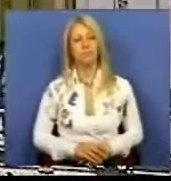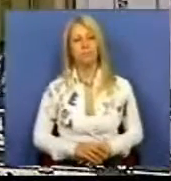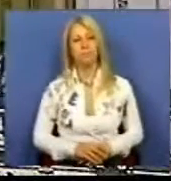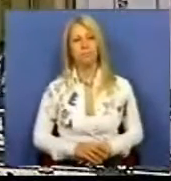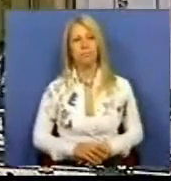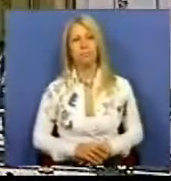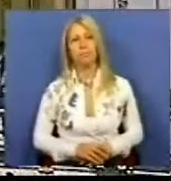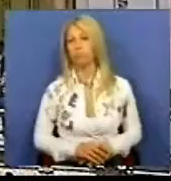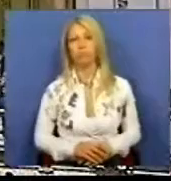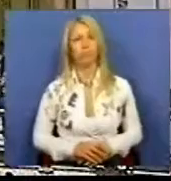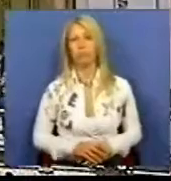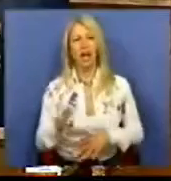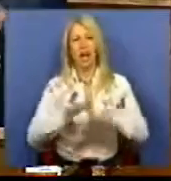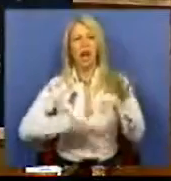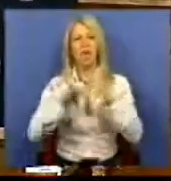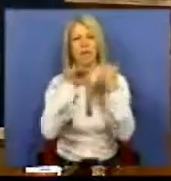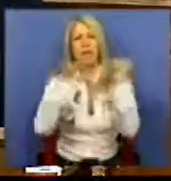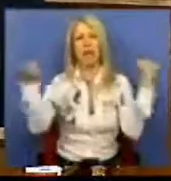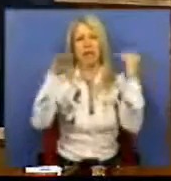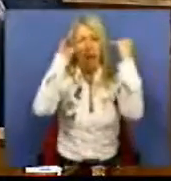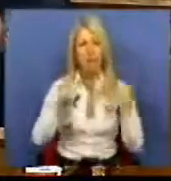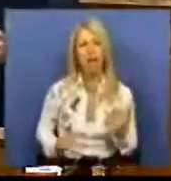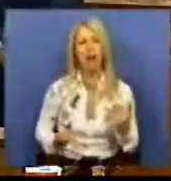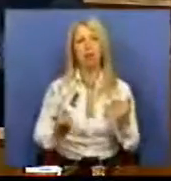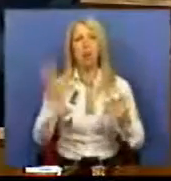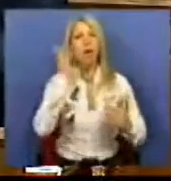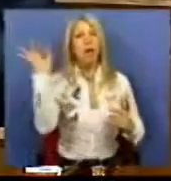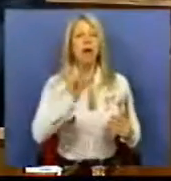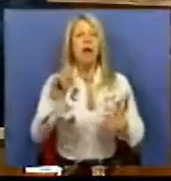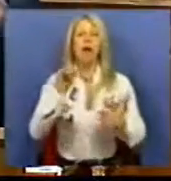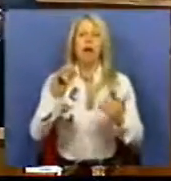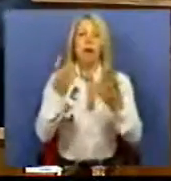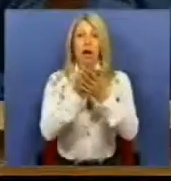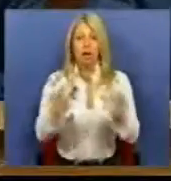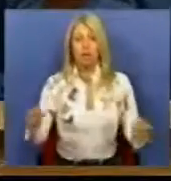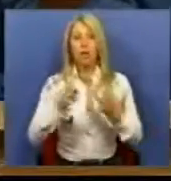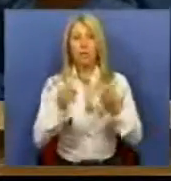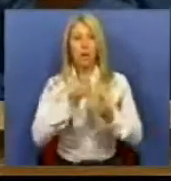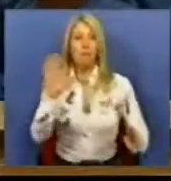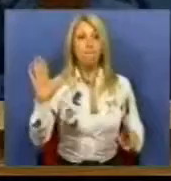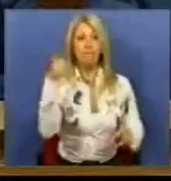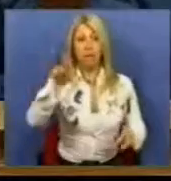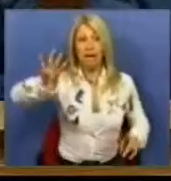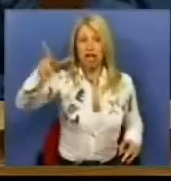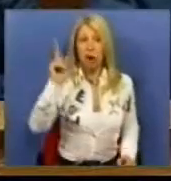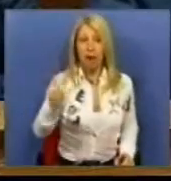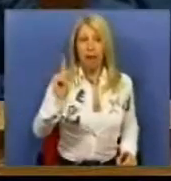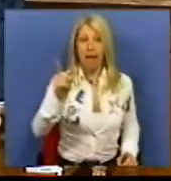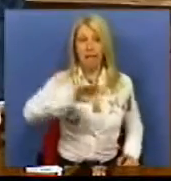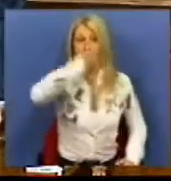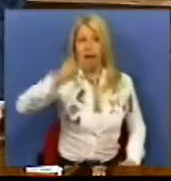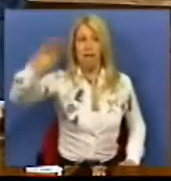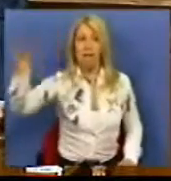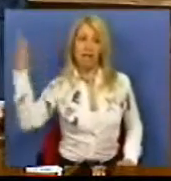Não faça nivelamentos por baixo, procure resolver os problemas designadamente dessa região transmontana.